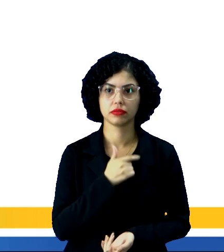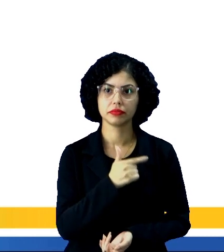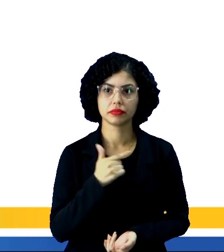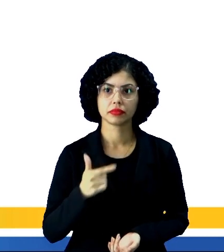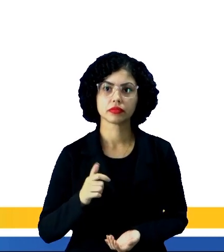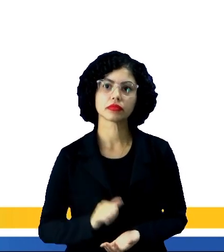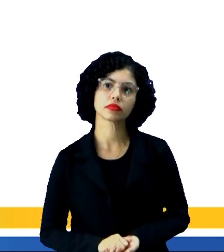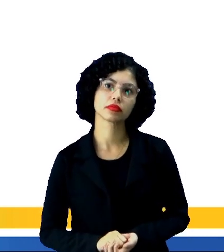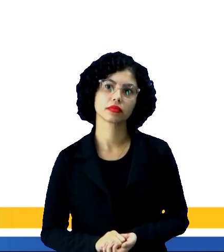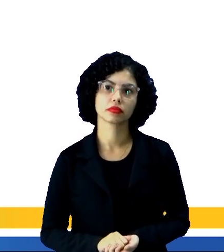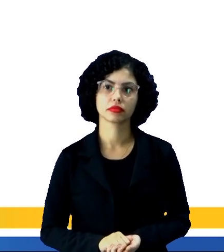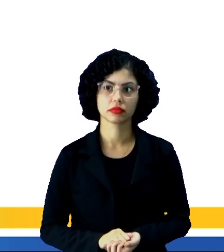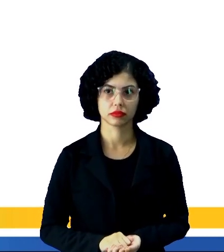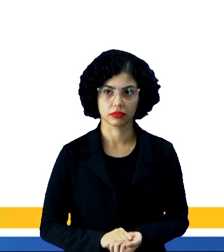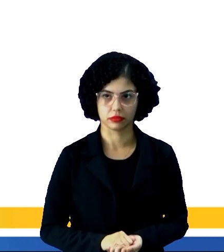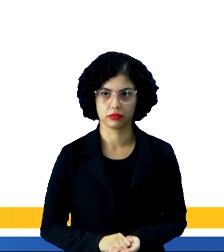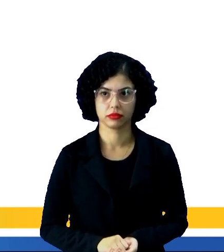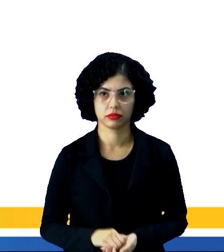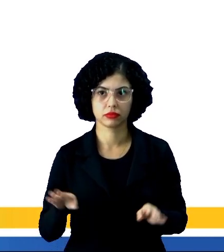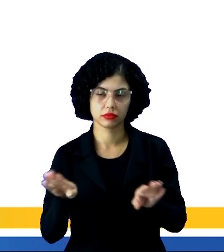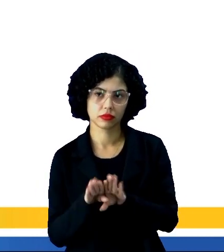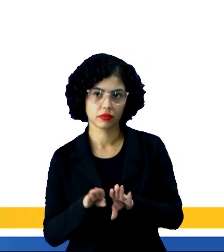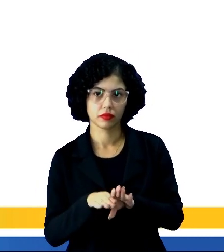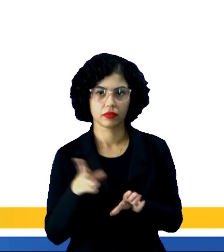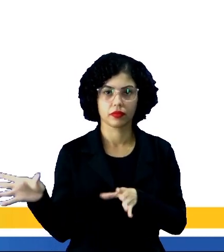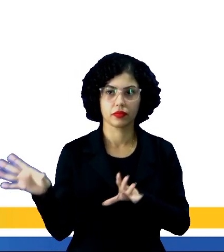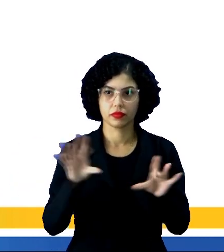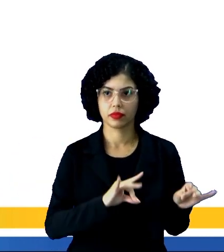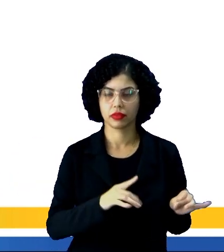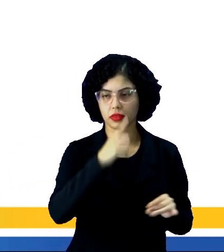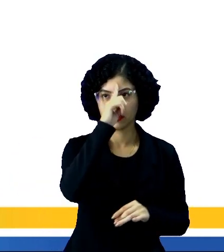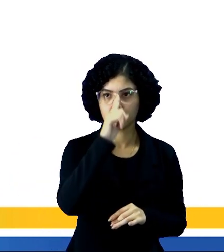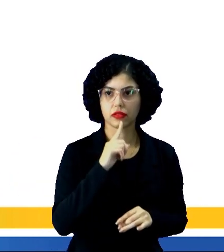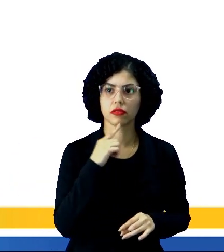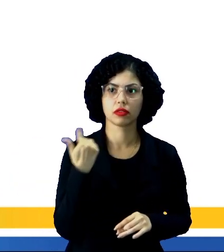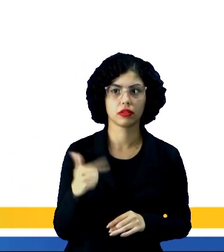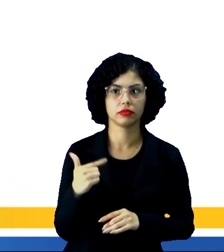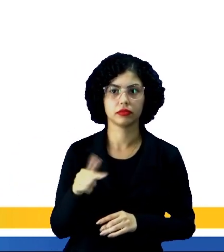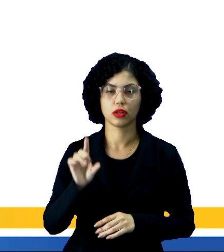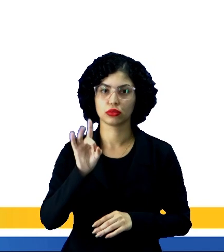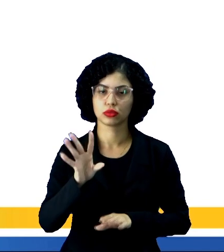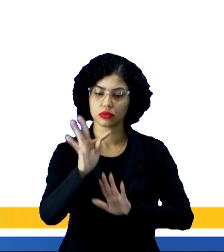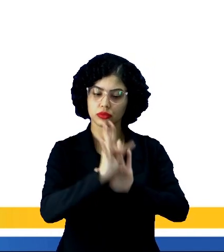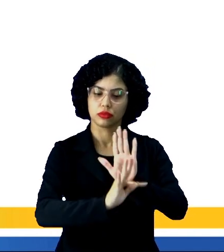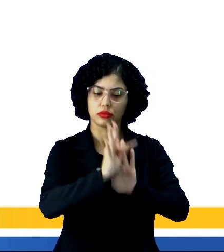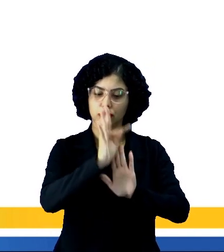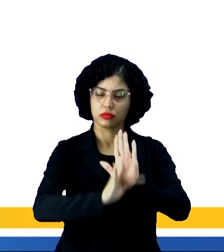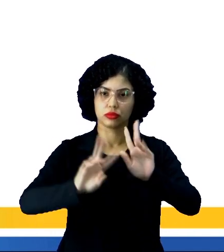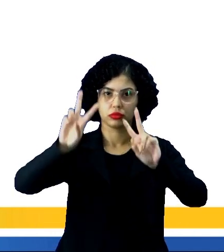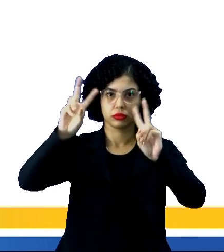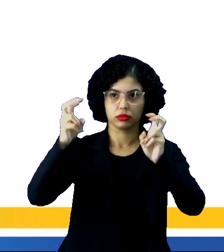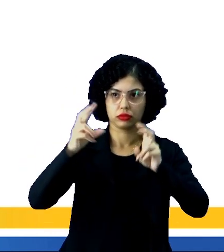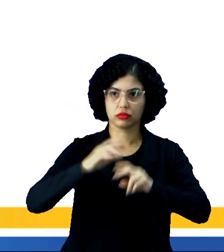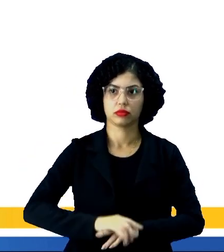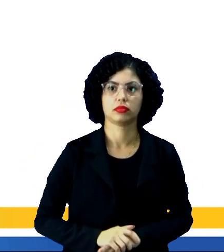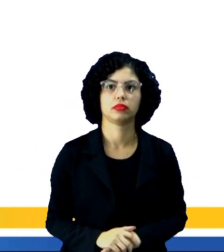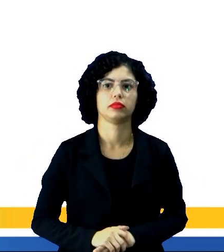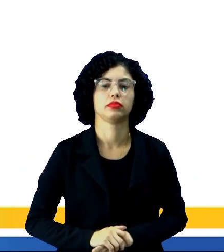2022. Essa notícia, observem que ela não veio uma imagem, ela veio apenas o título